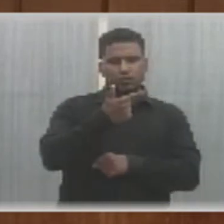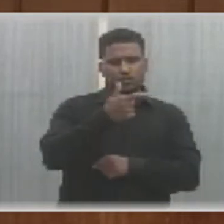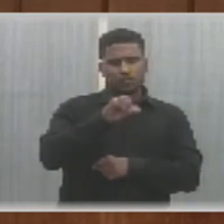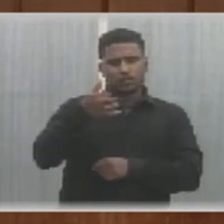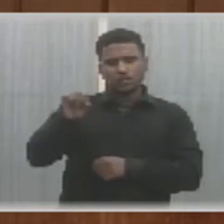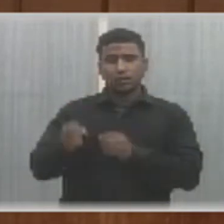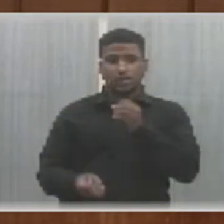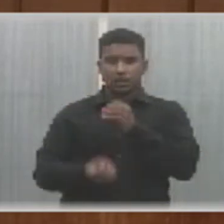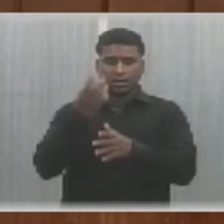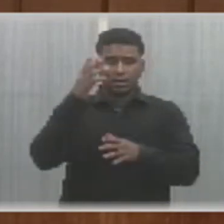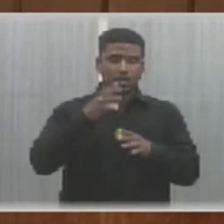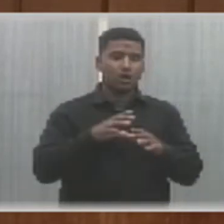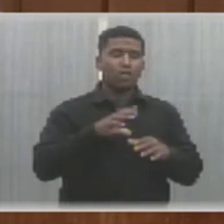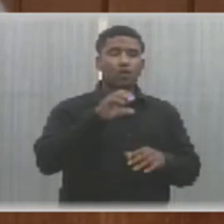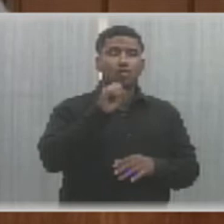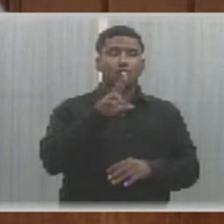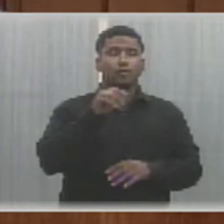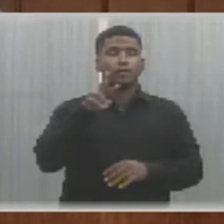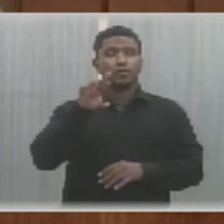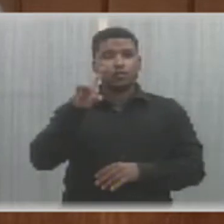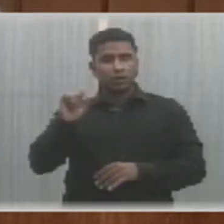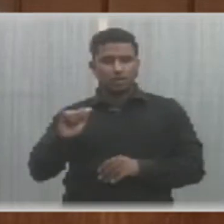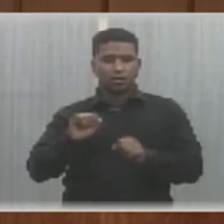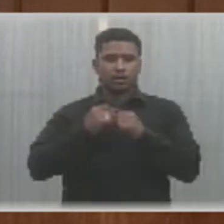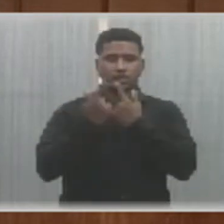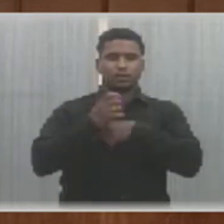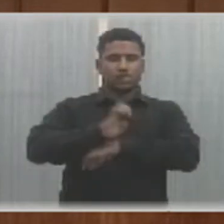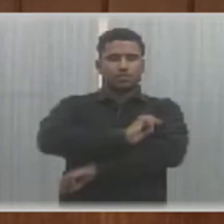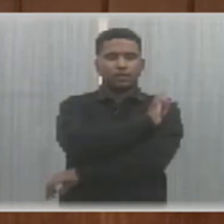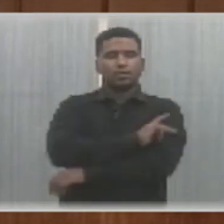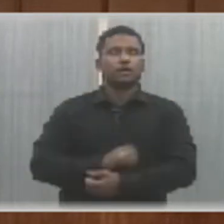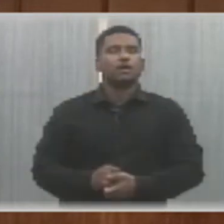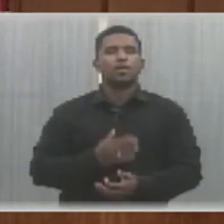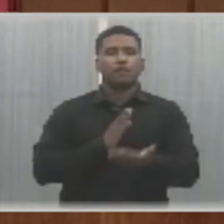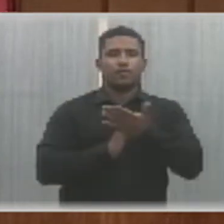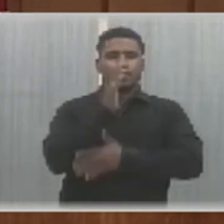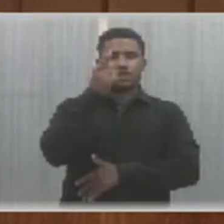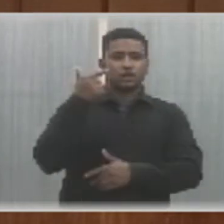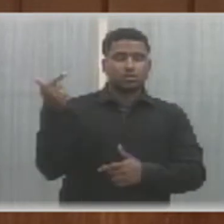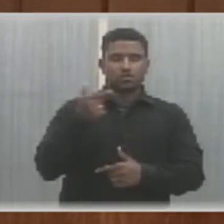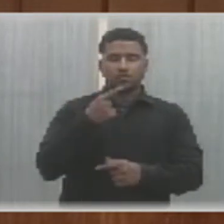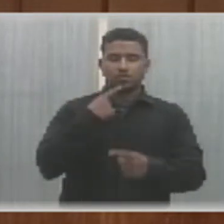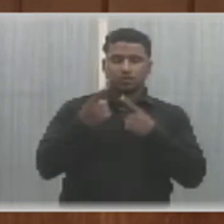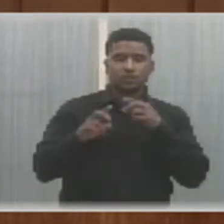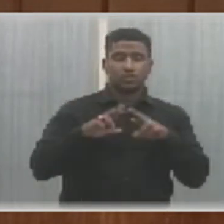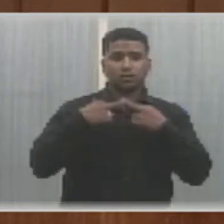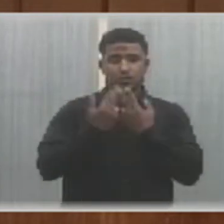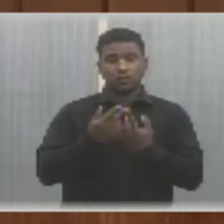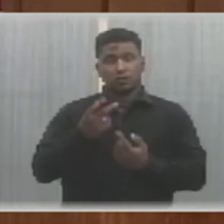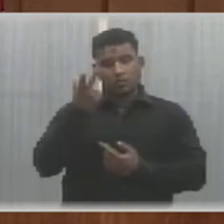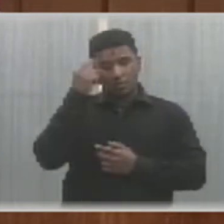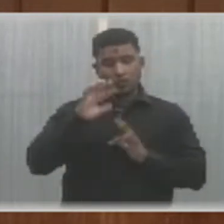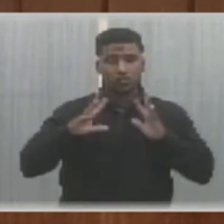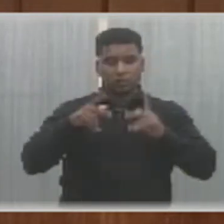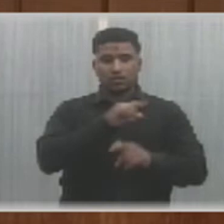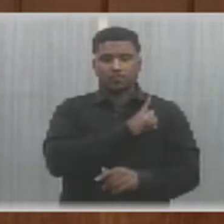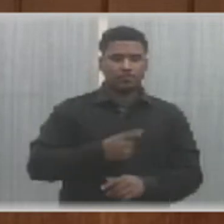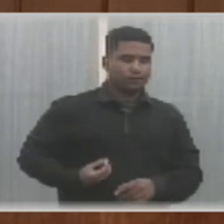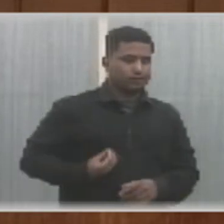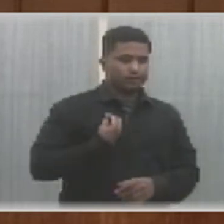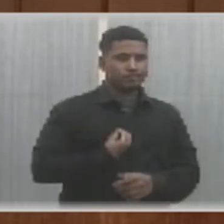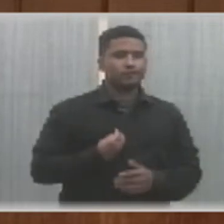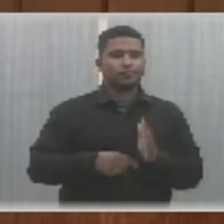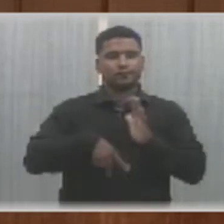parlamentar da Assembleia Legislativa do Estado do Piauí, aprovados em segunda discussão em votação em regime normal pela unanimidade dos presentes